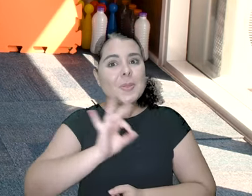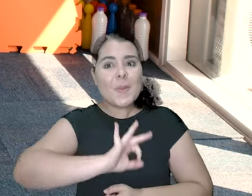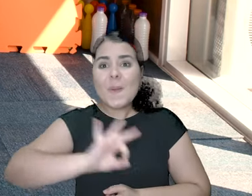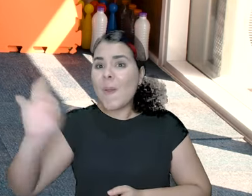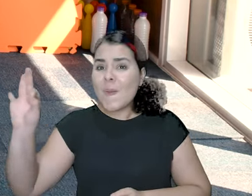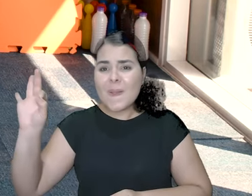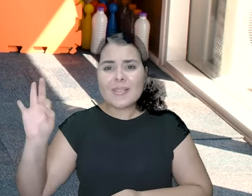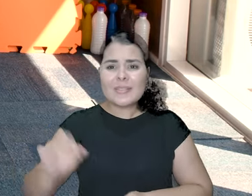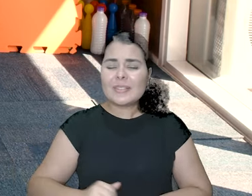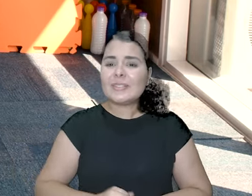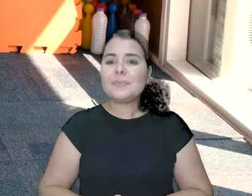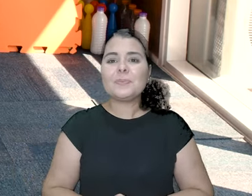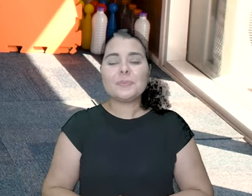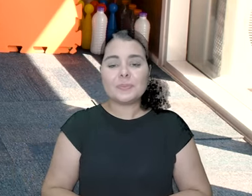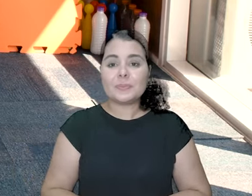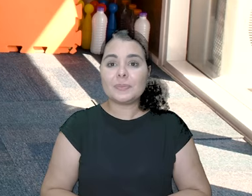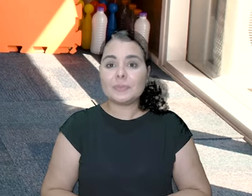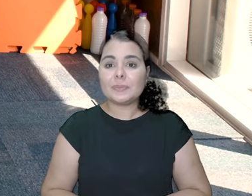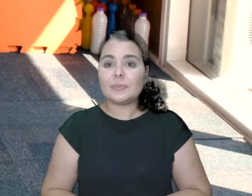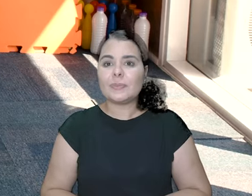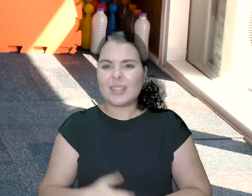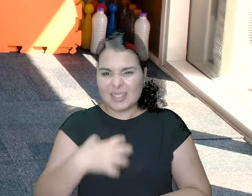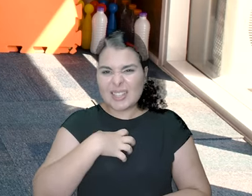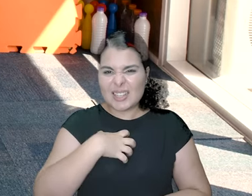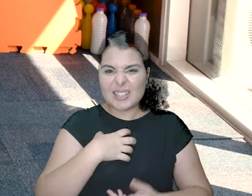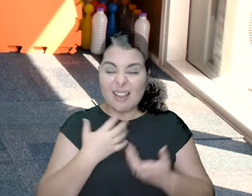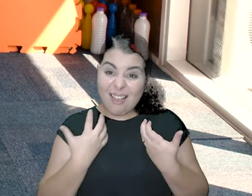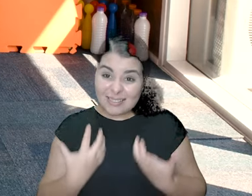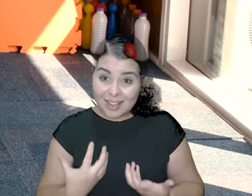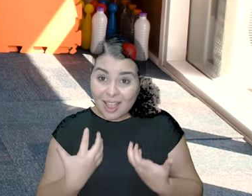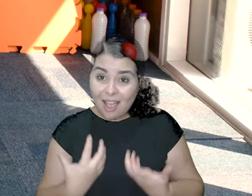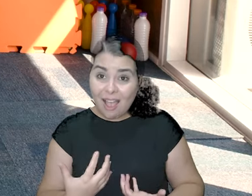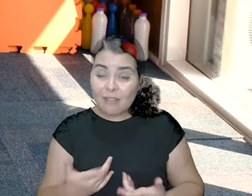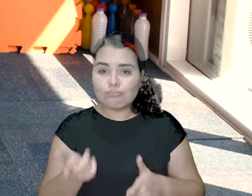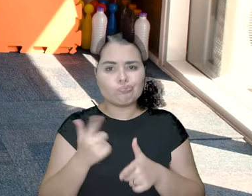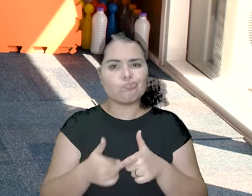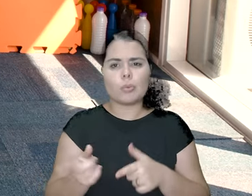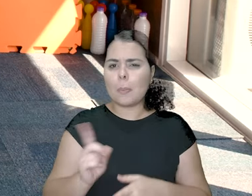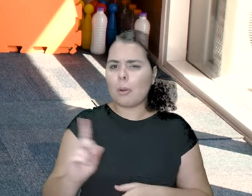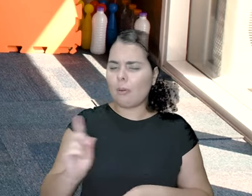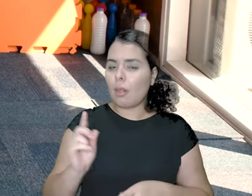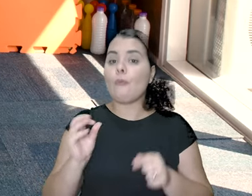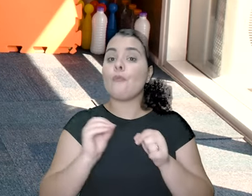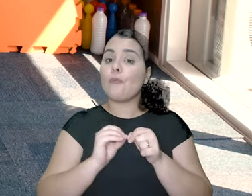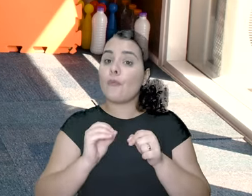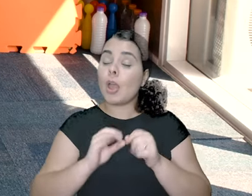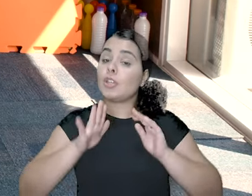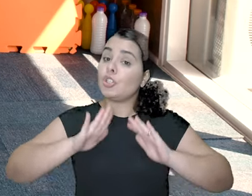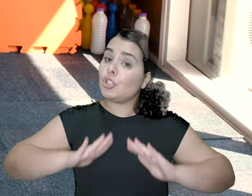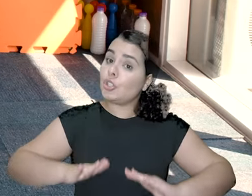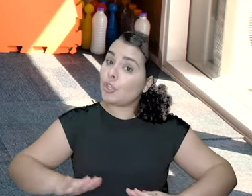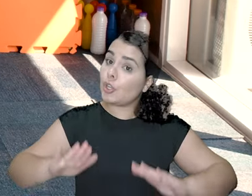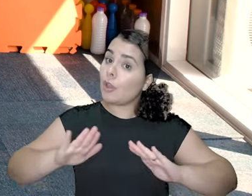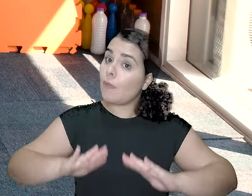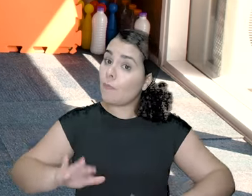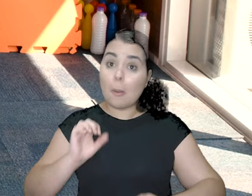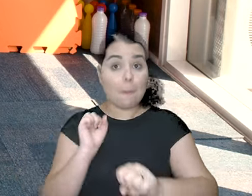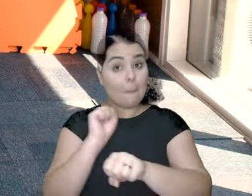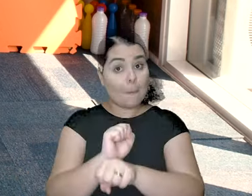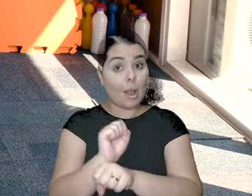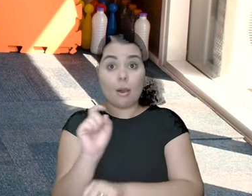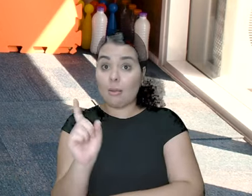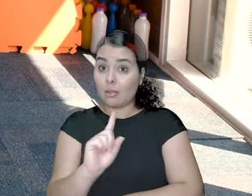pessoal! Se começou a ficar cansado, só diminua o ritmo. Não para!